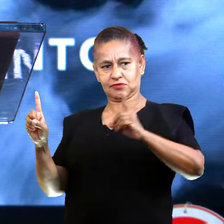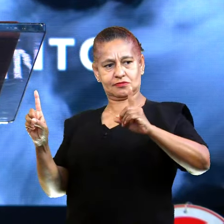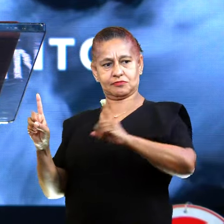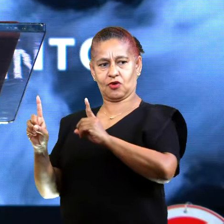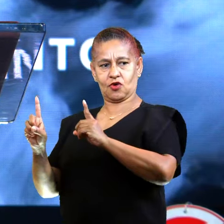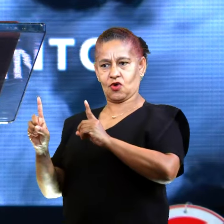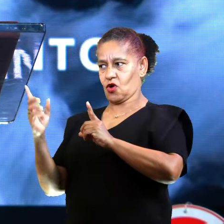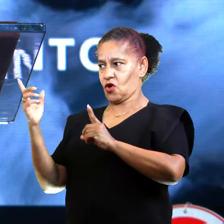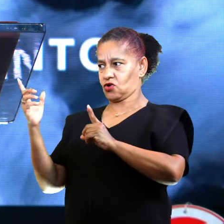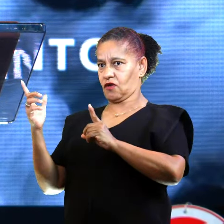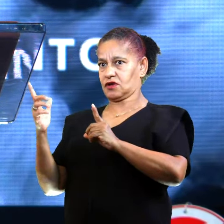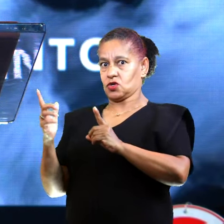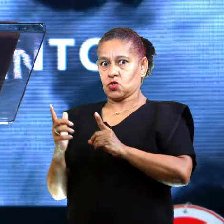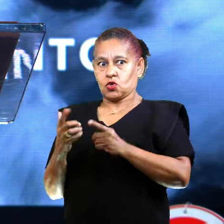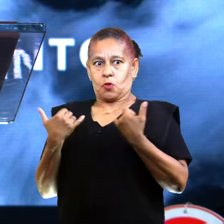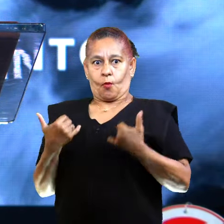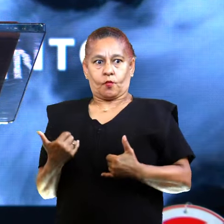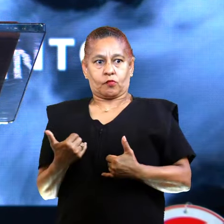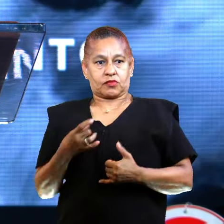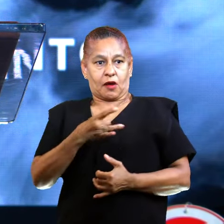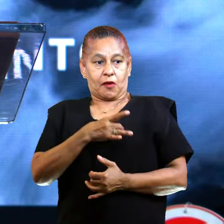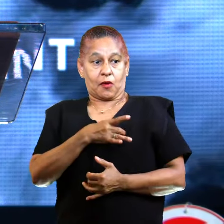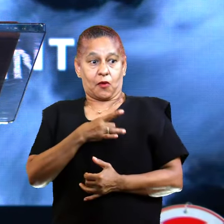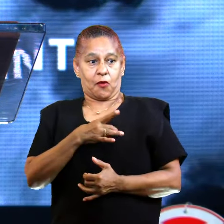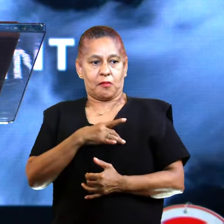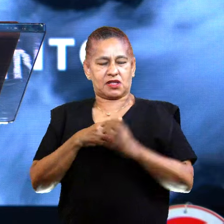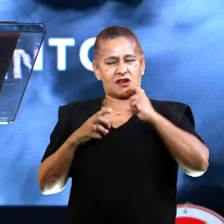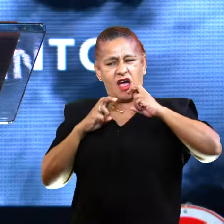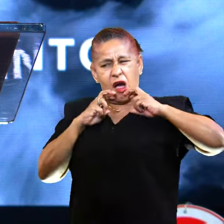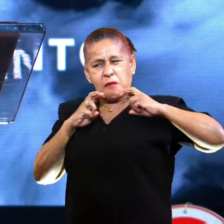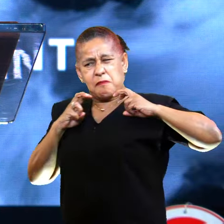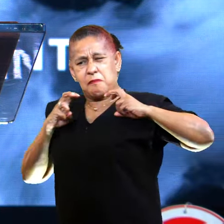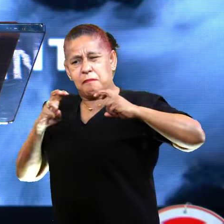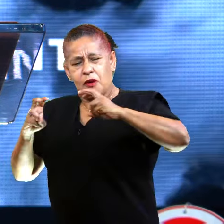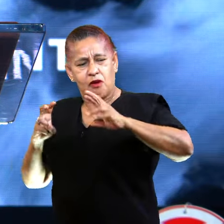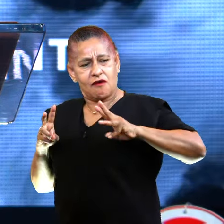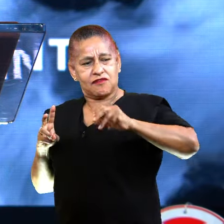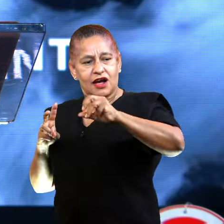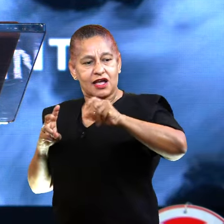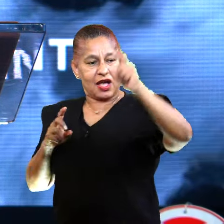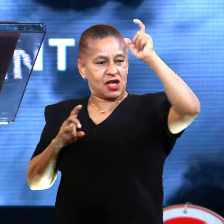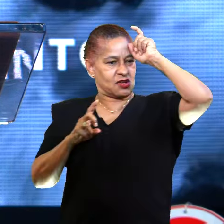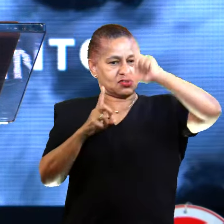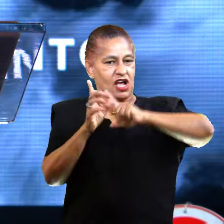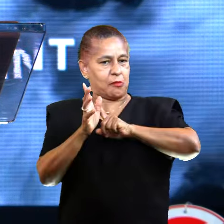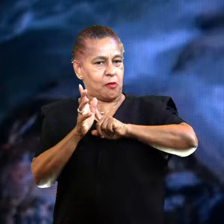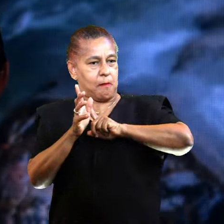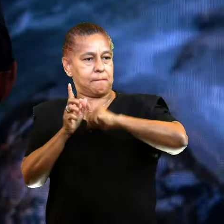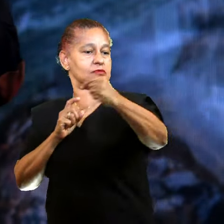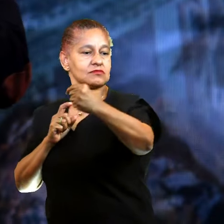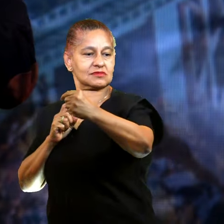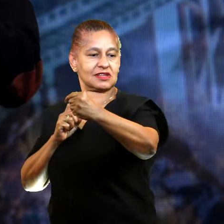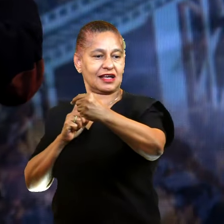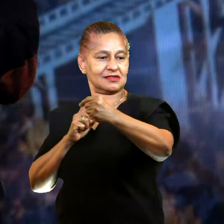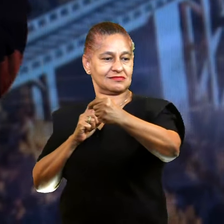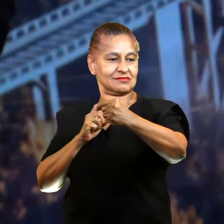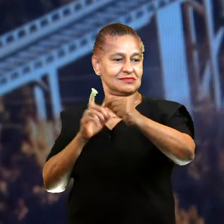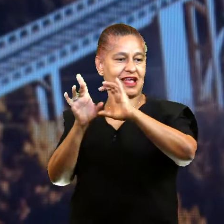falecido. E daqui a pouco sai aquele grito e aquela legião de demônios vai embora e deixa aquele jovem.